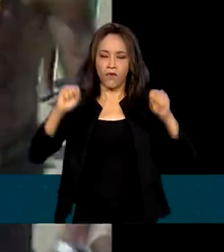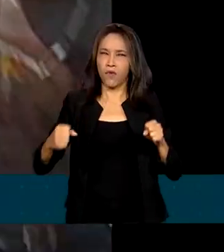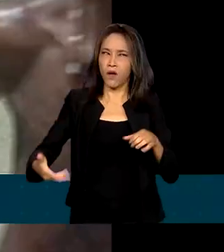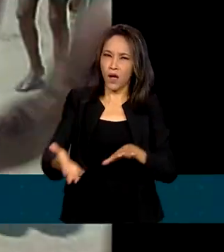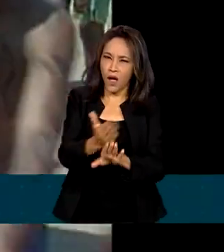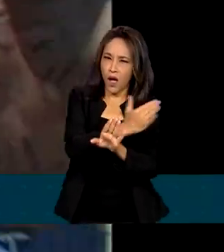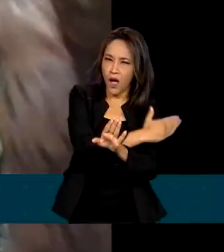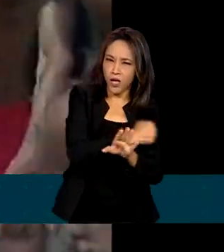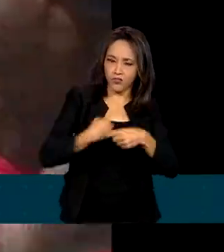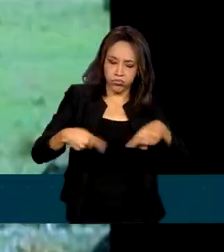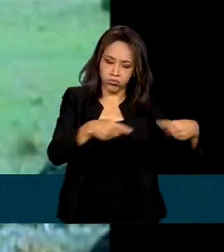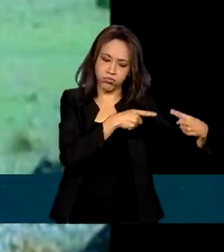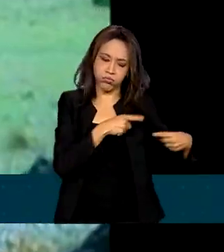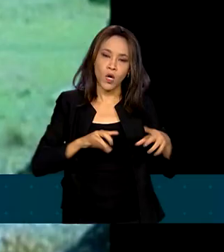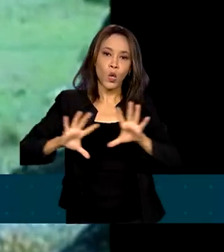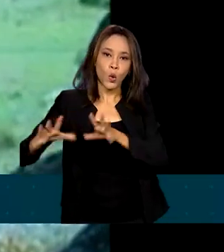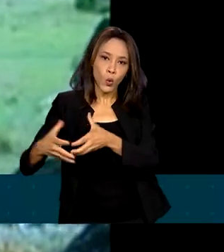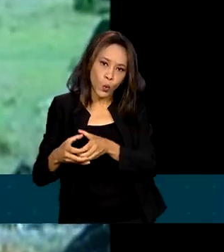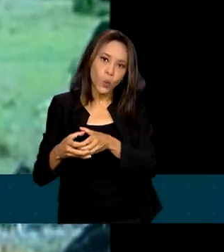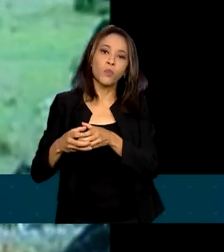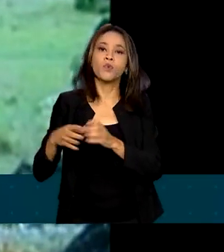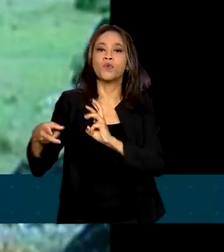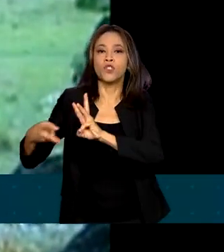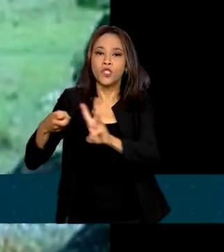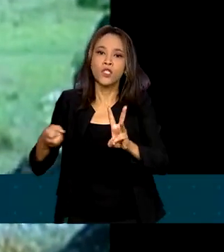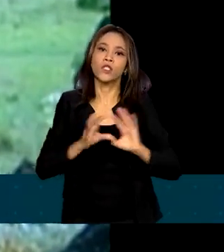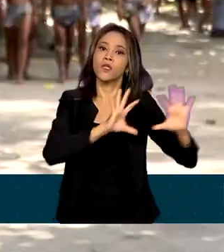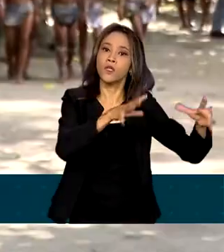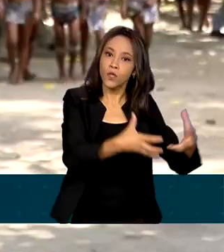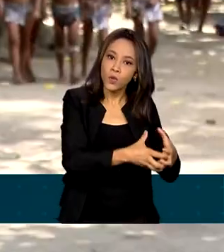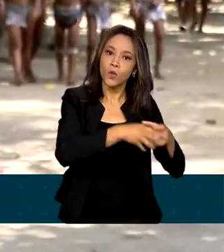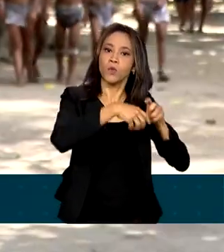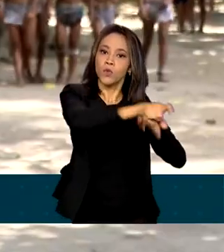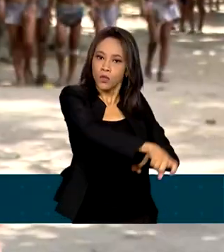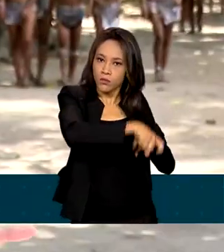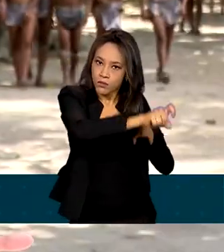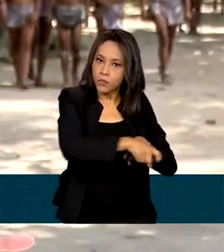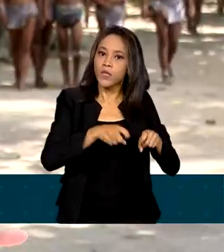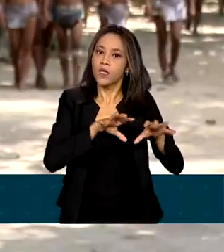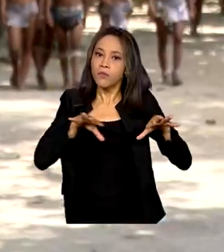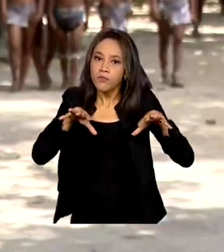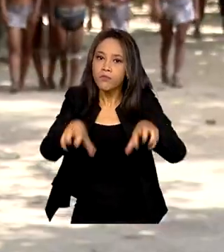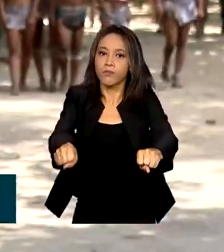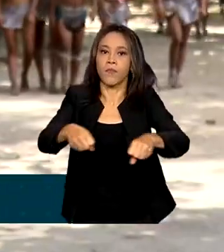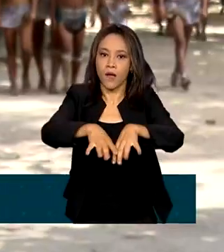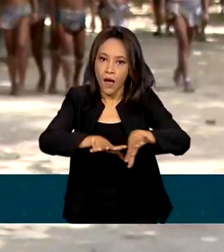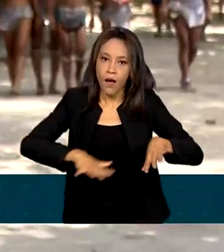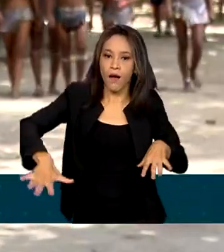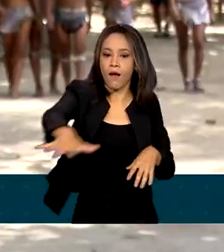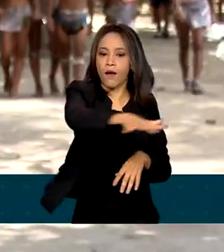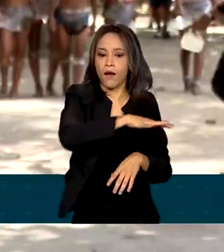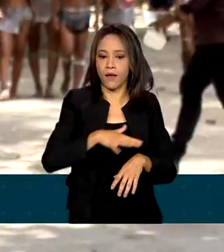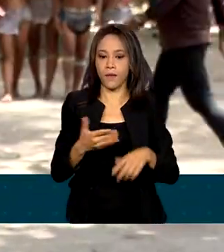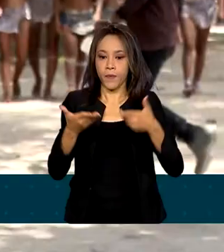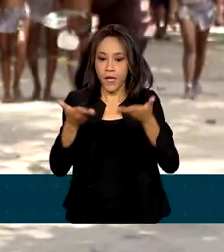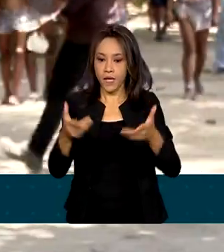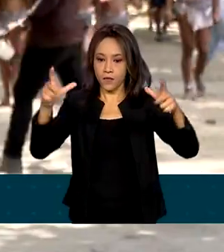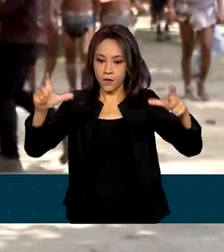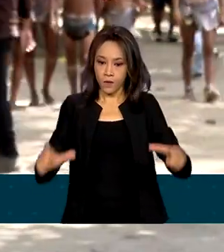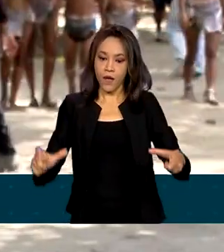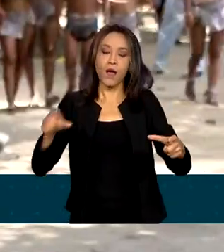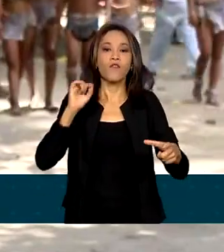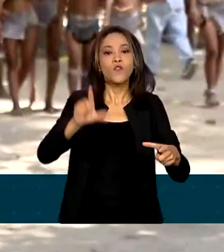disputa entre grupos indígenas e agricultores que ocupavam a região. Símbolo de resistência, a Raposa Serra do Sol foi a região